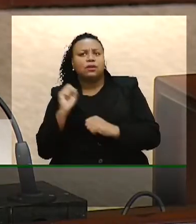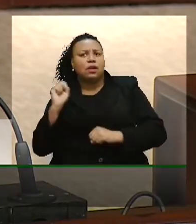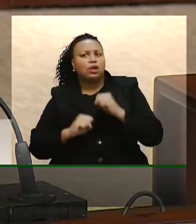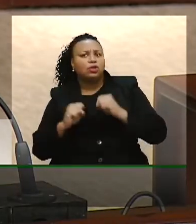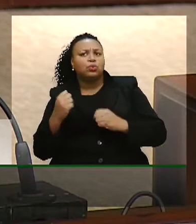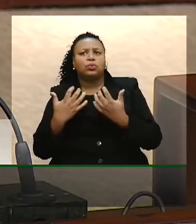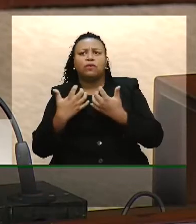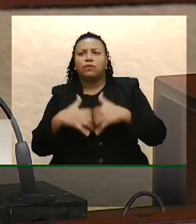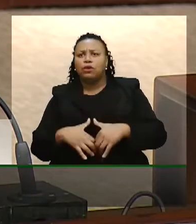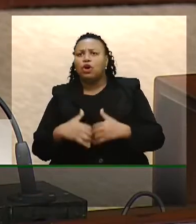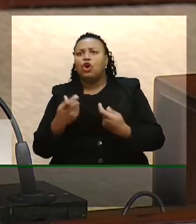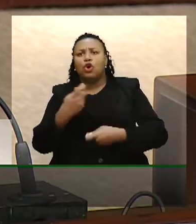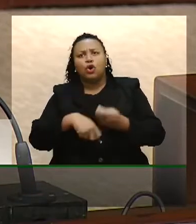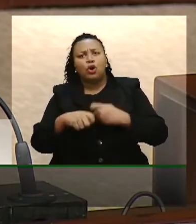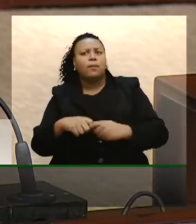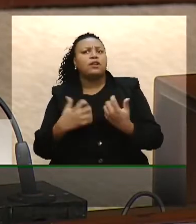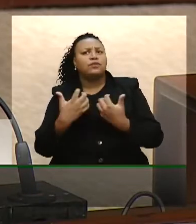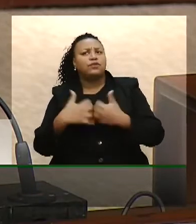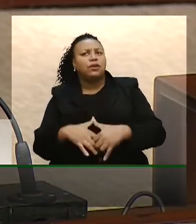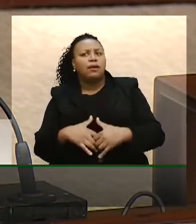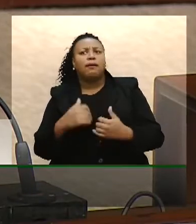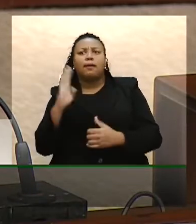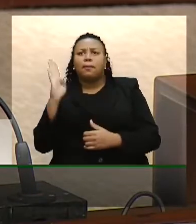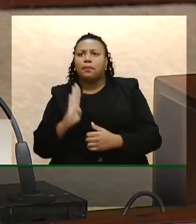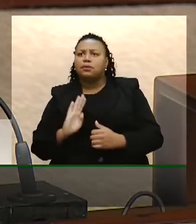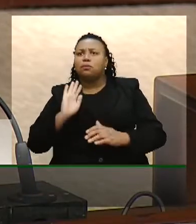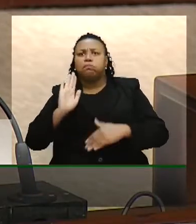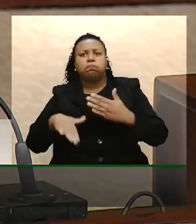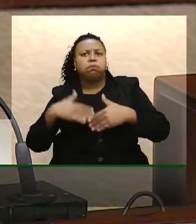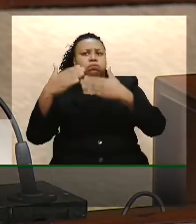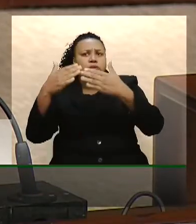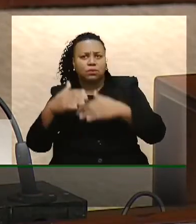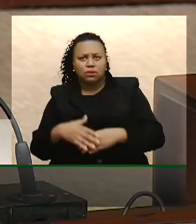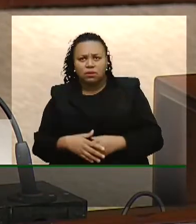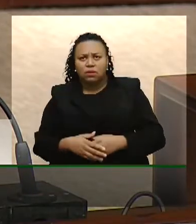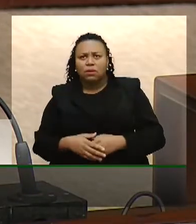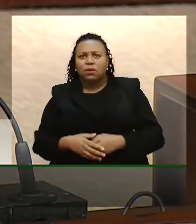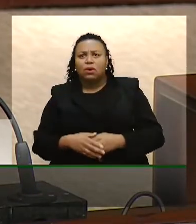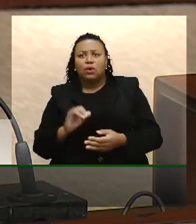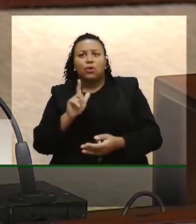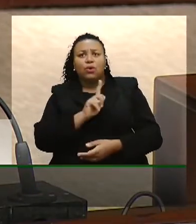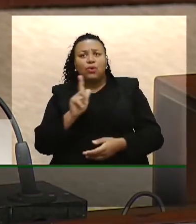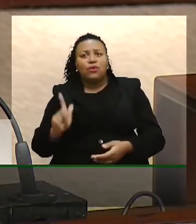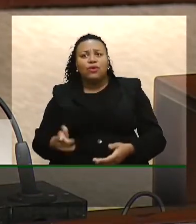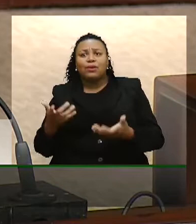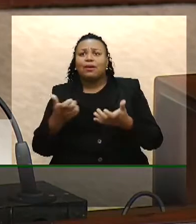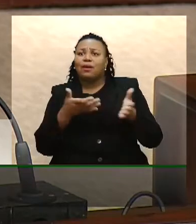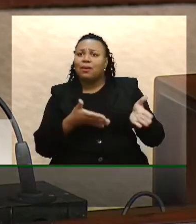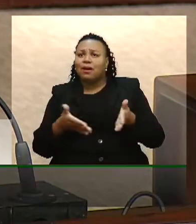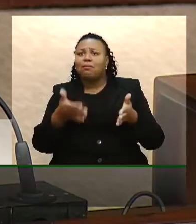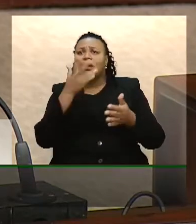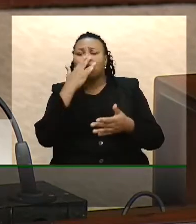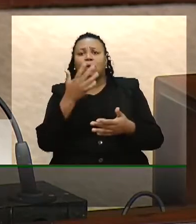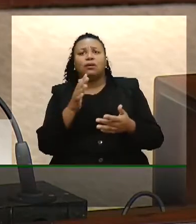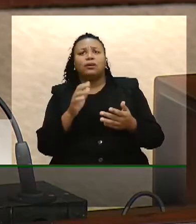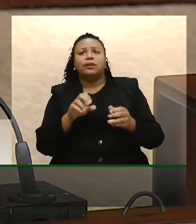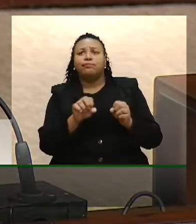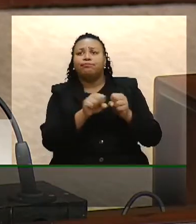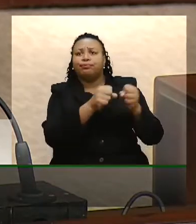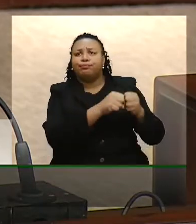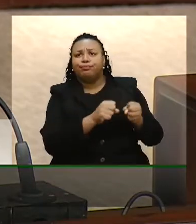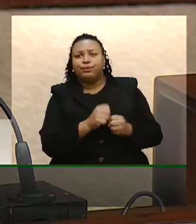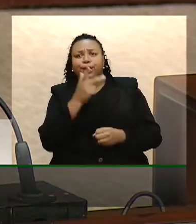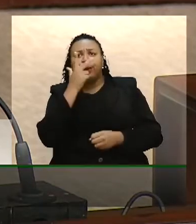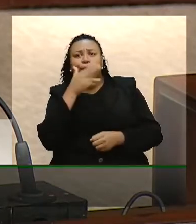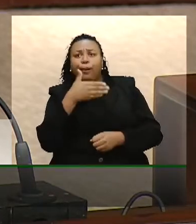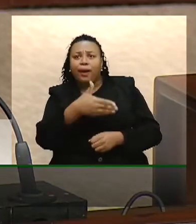funcionar, o comércio funcionar e o Brasil se desenvolver. O governo busca o caminho da precarização completa, como é essa